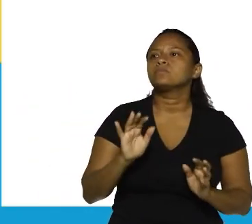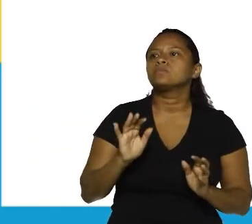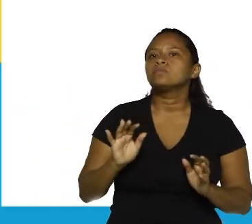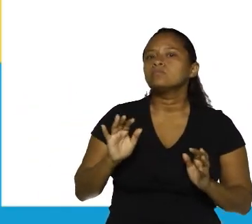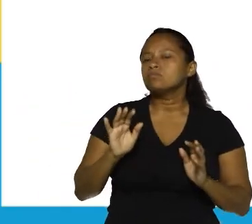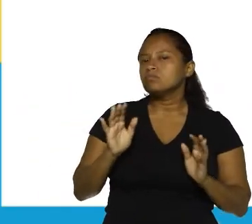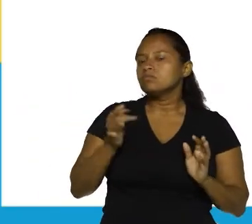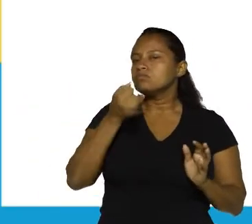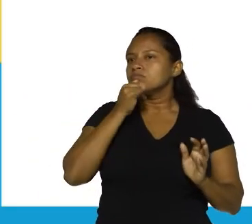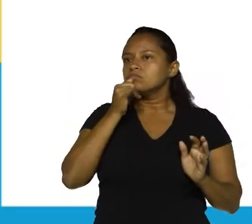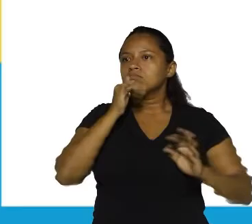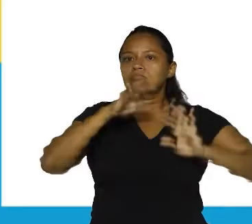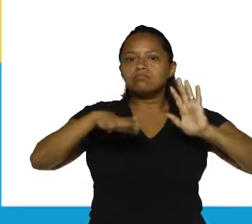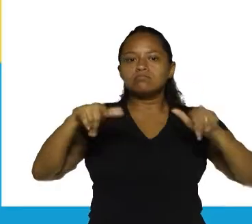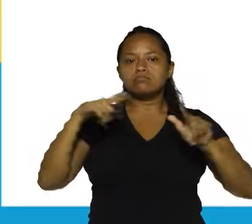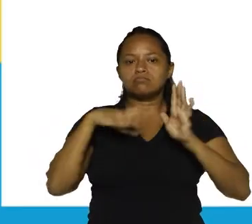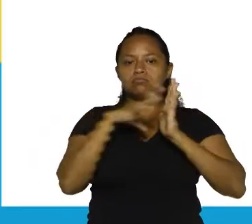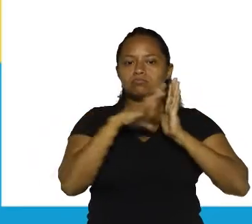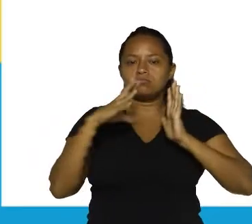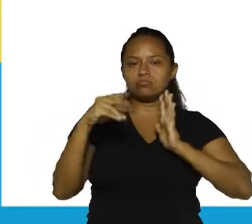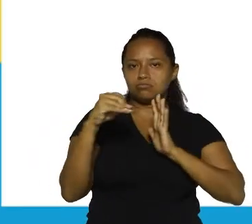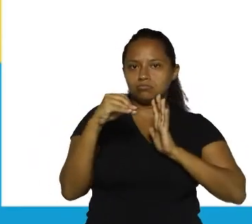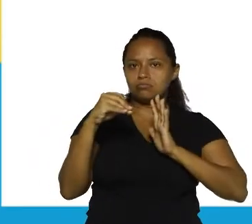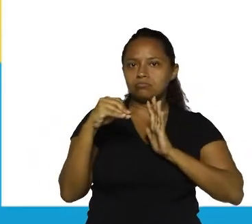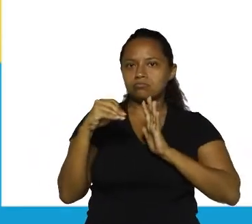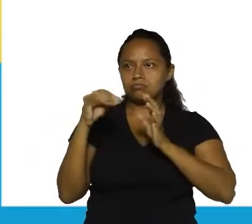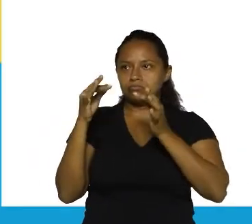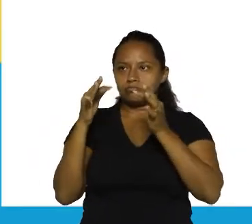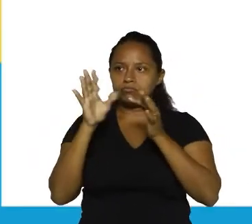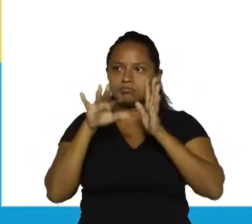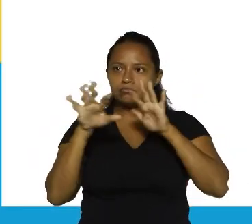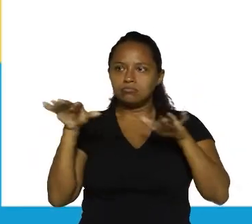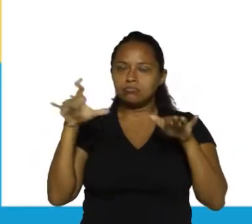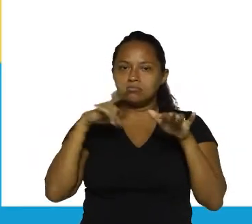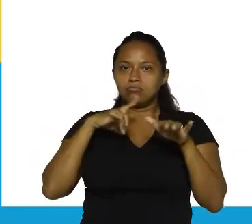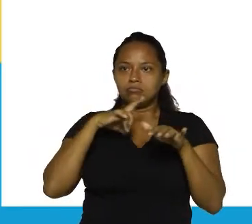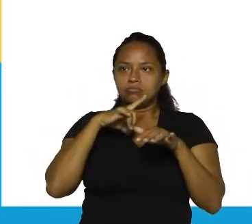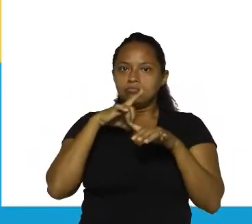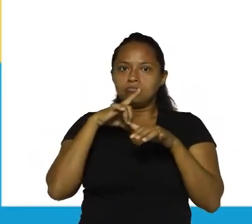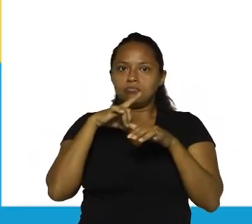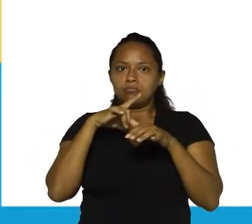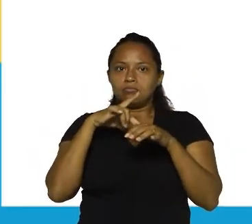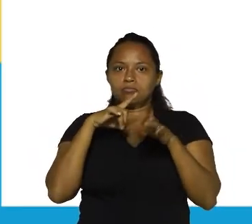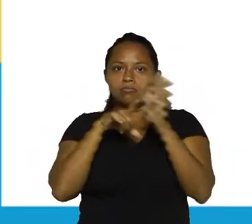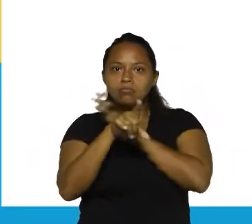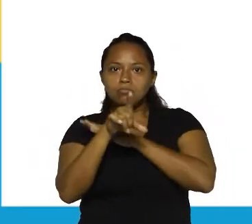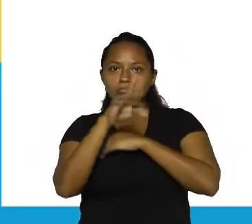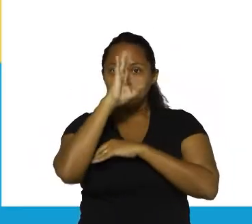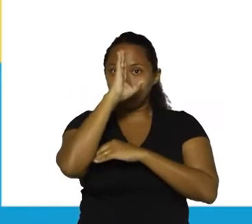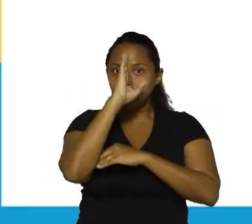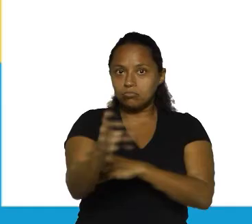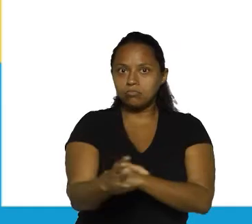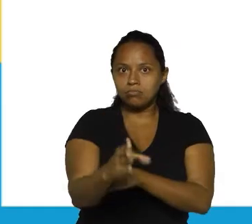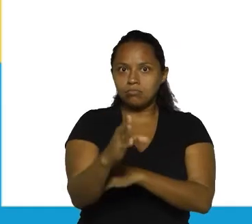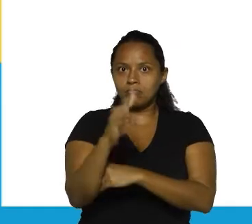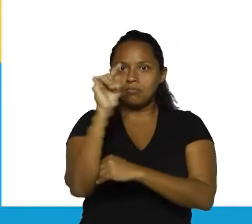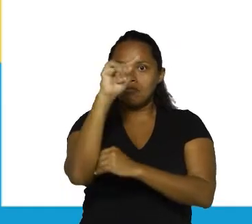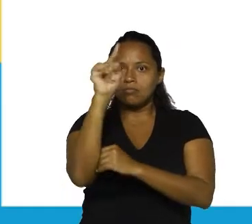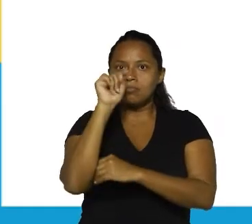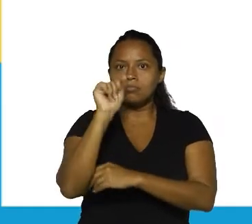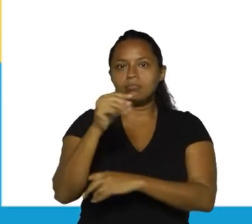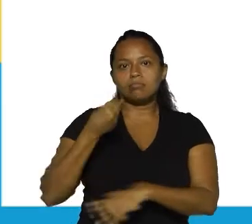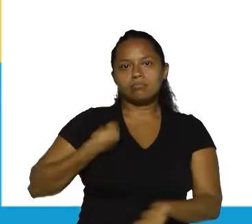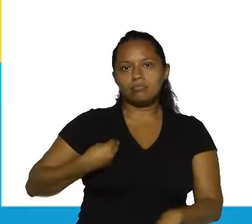nós temos esse modelo de pergunta, nós temos o que se chama de frase interrogativa direta. Eu pergunto diretamente.